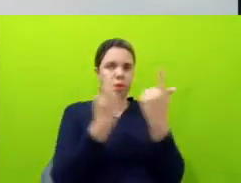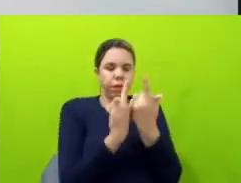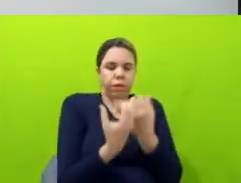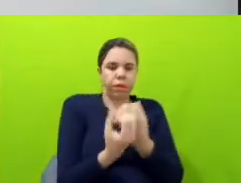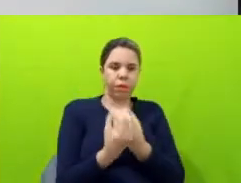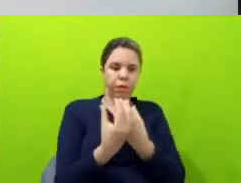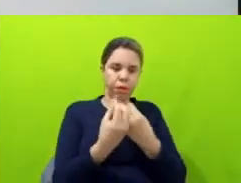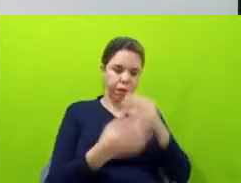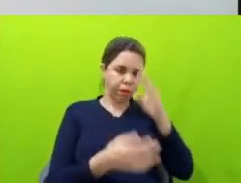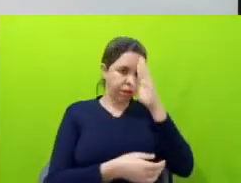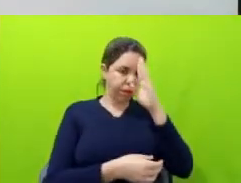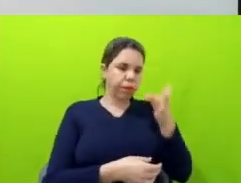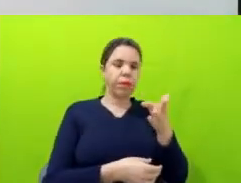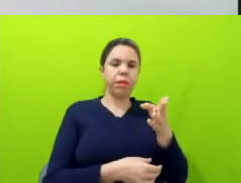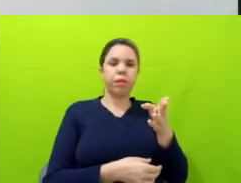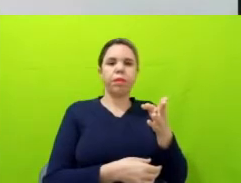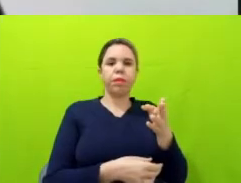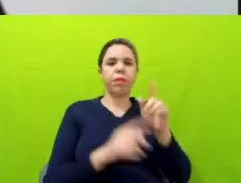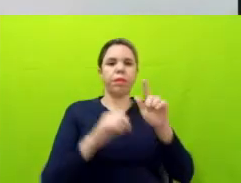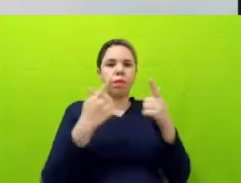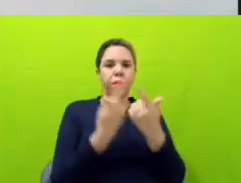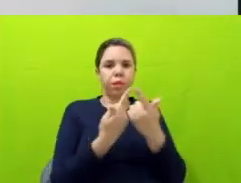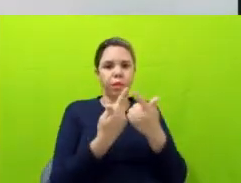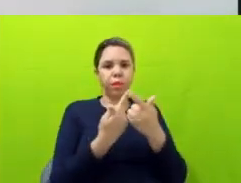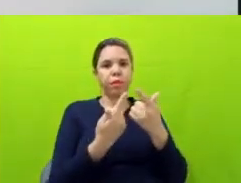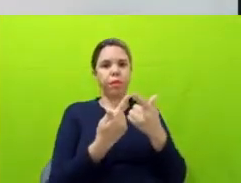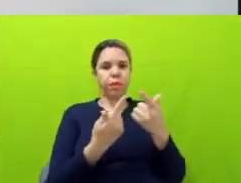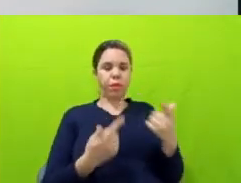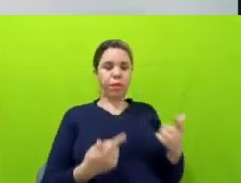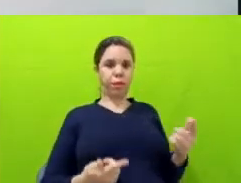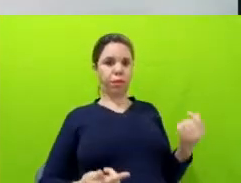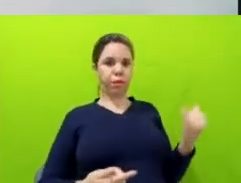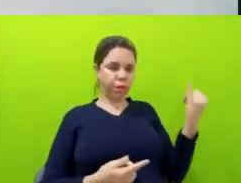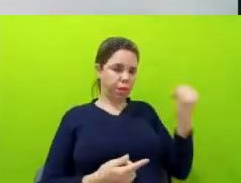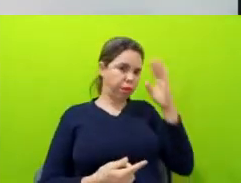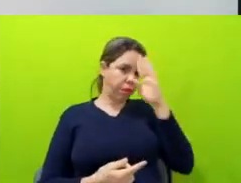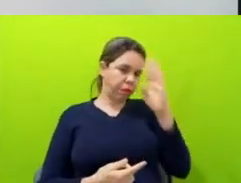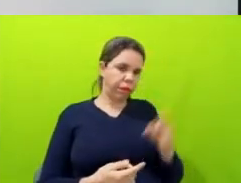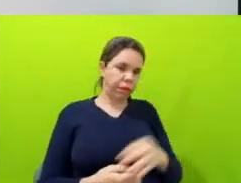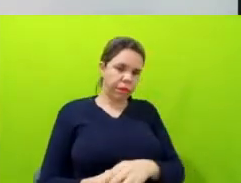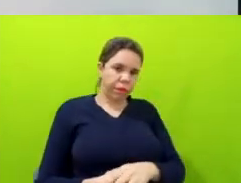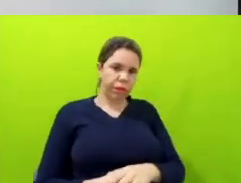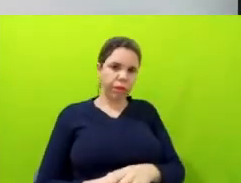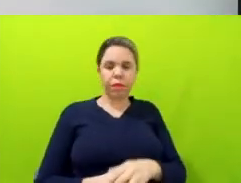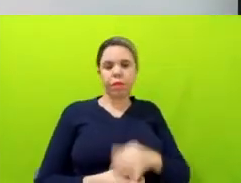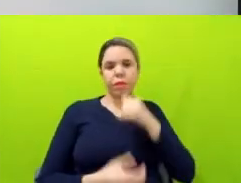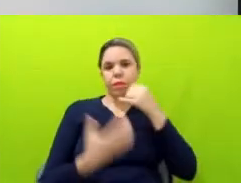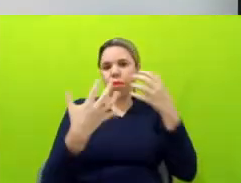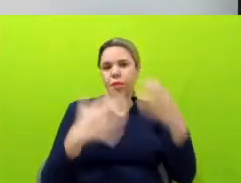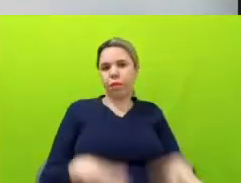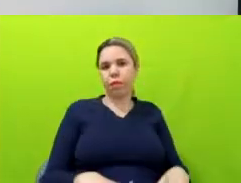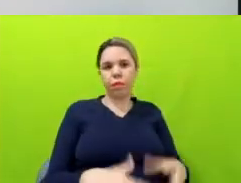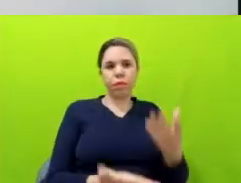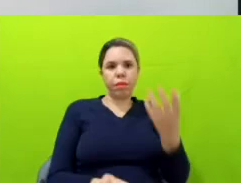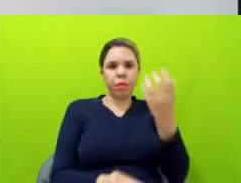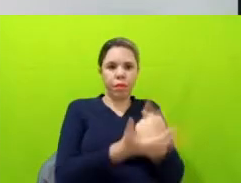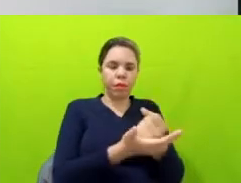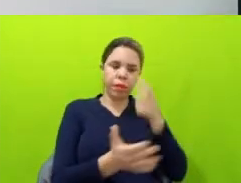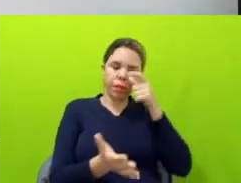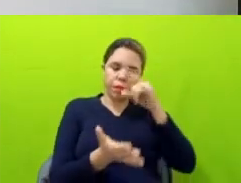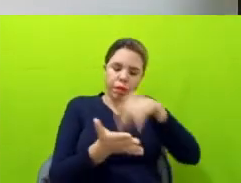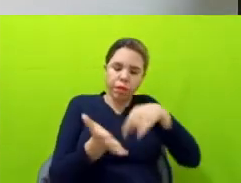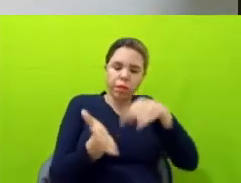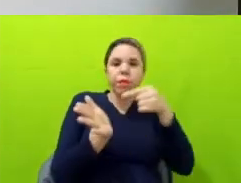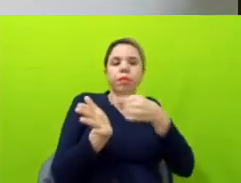a informação geográfica, que é uma informação essencial a questões ambientais, né, você não quer ver um PDF quando você vai entender qual área teve